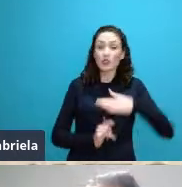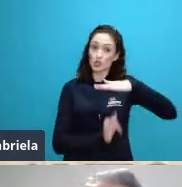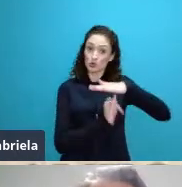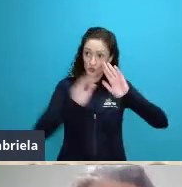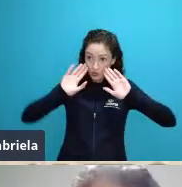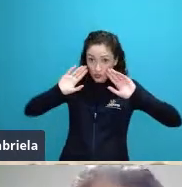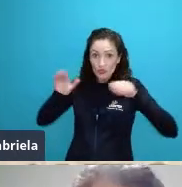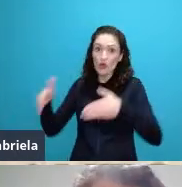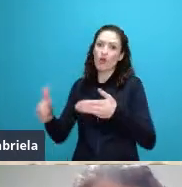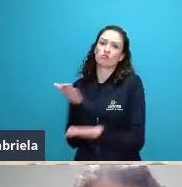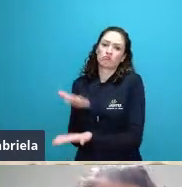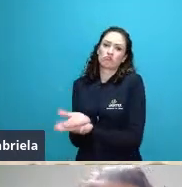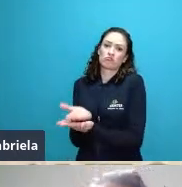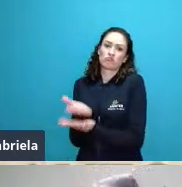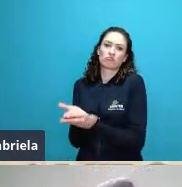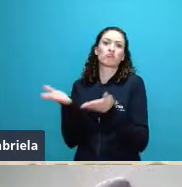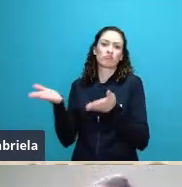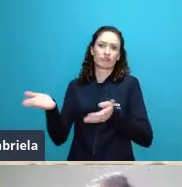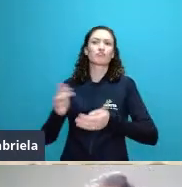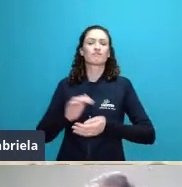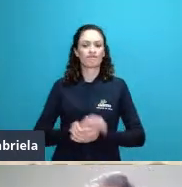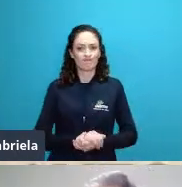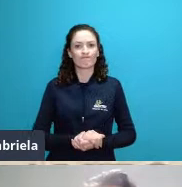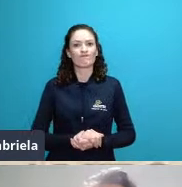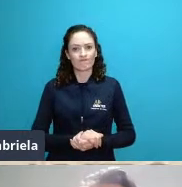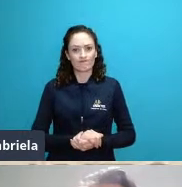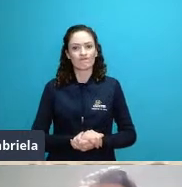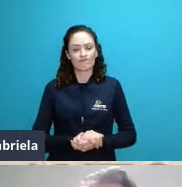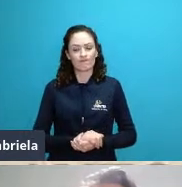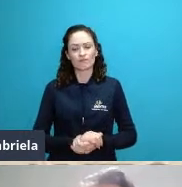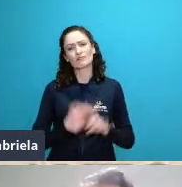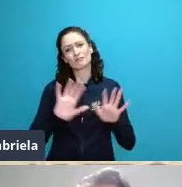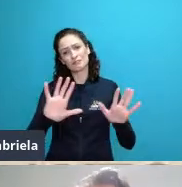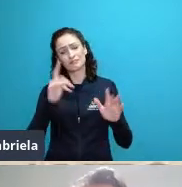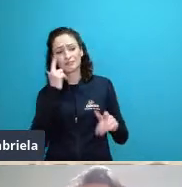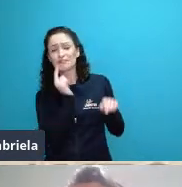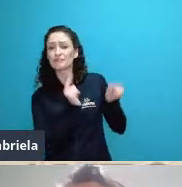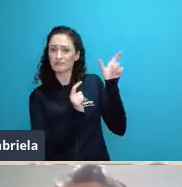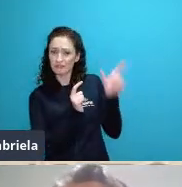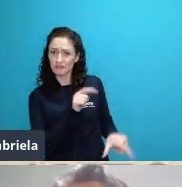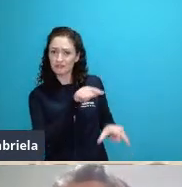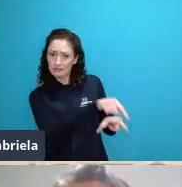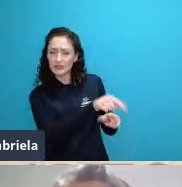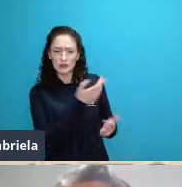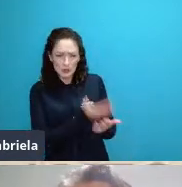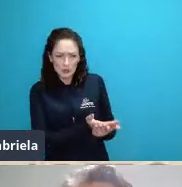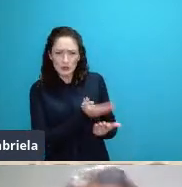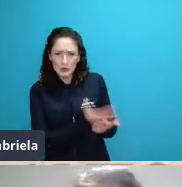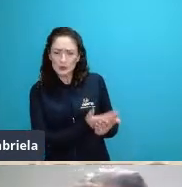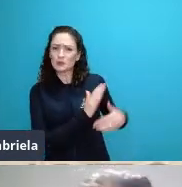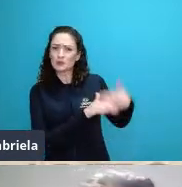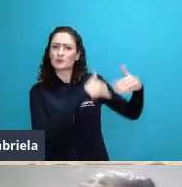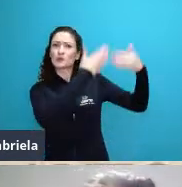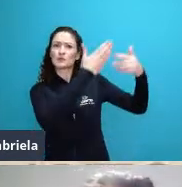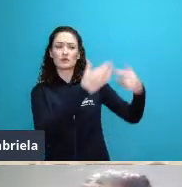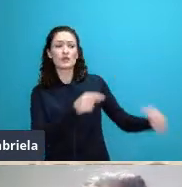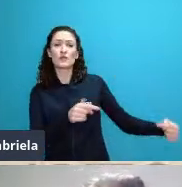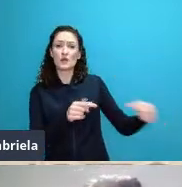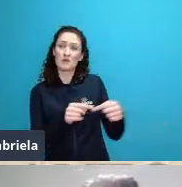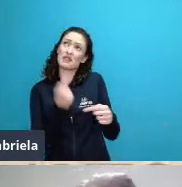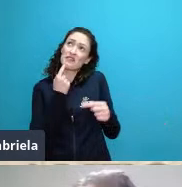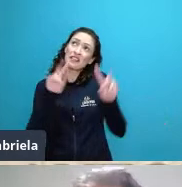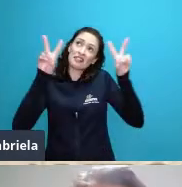dele a gente pode se perguntar por que então que o Odum é considerado o pai da ecologia moderna mas antes de nos